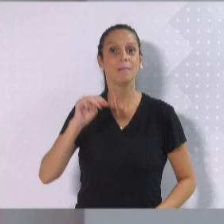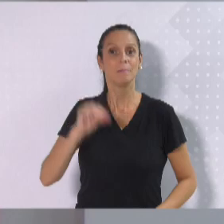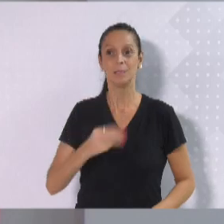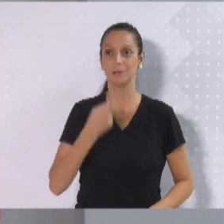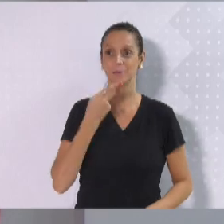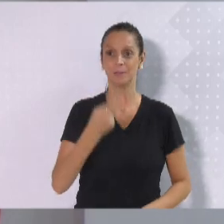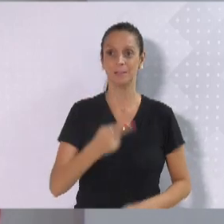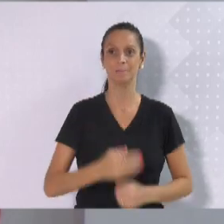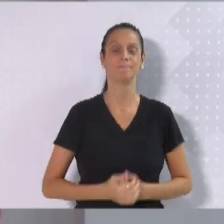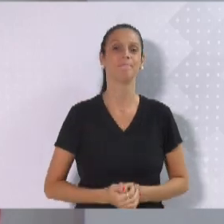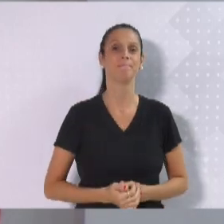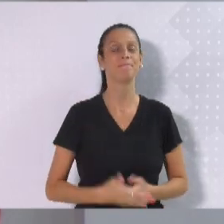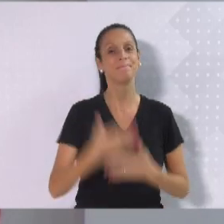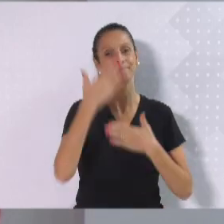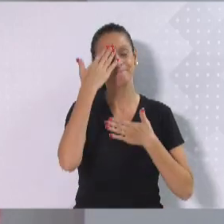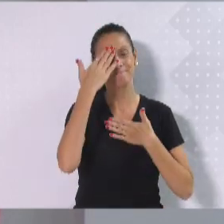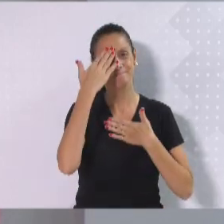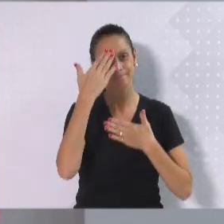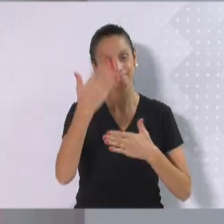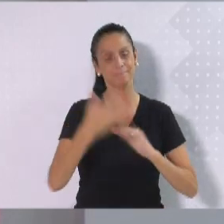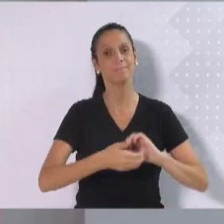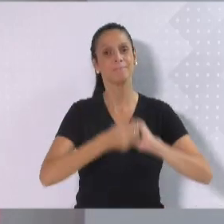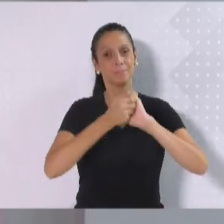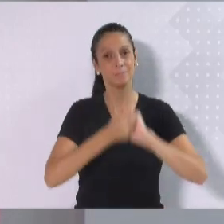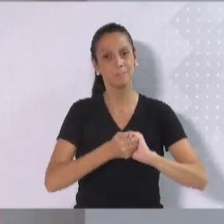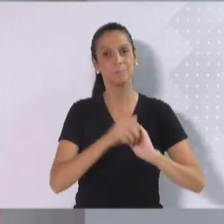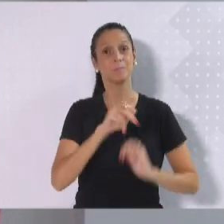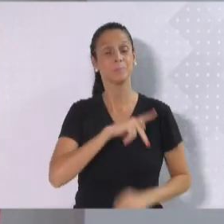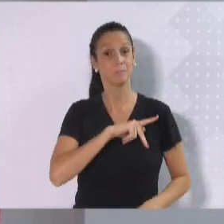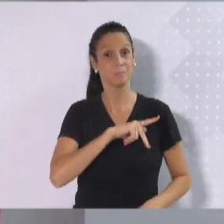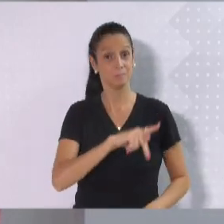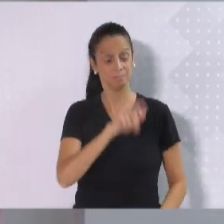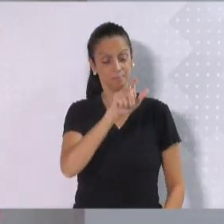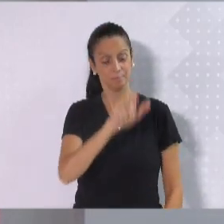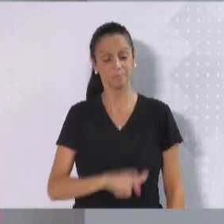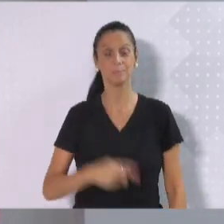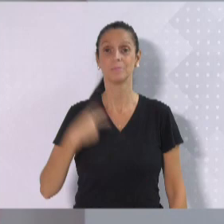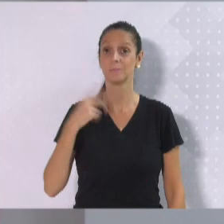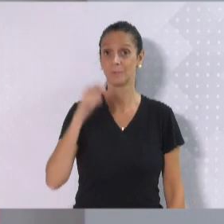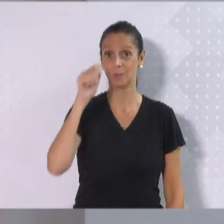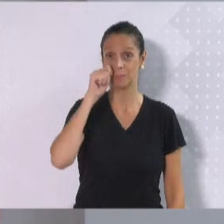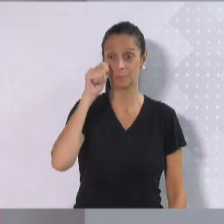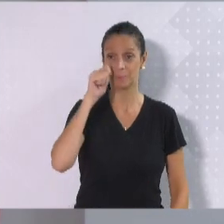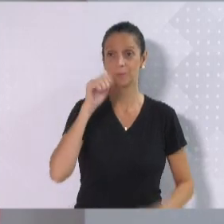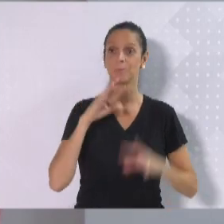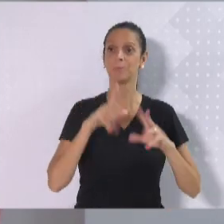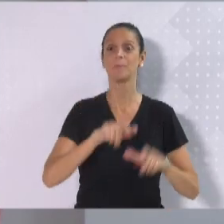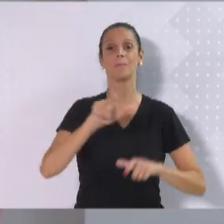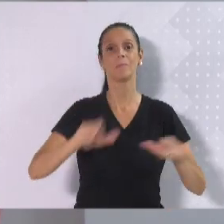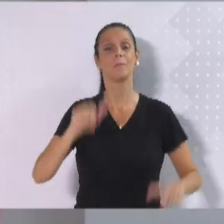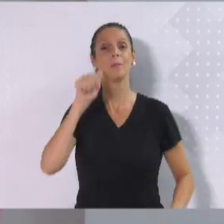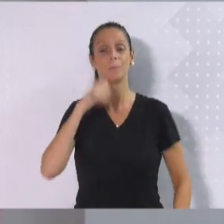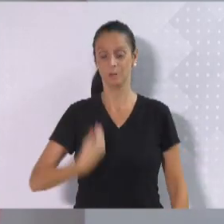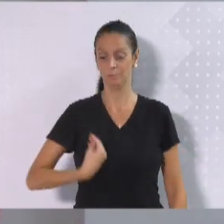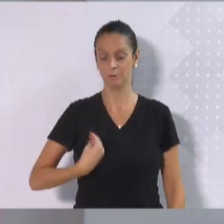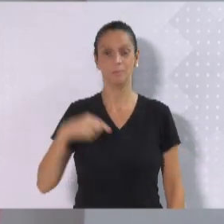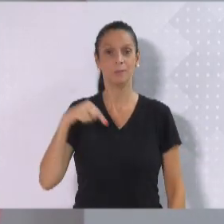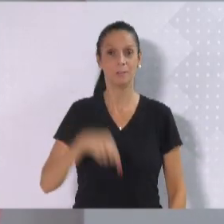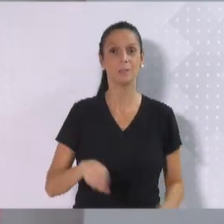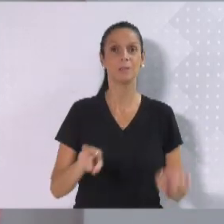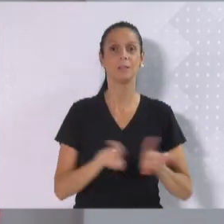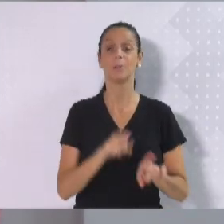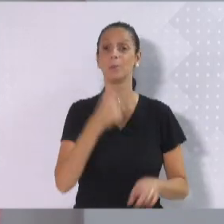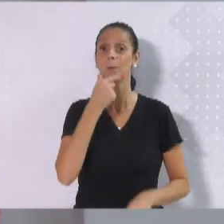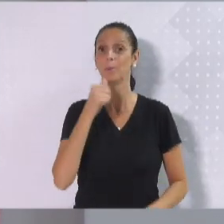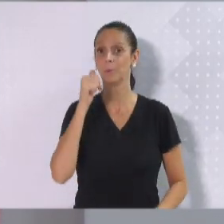Quero saudar o presidente da mesa, o senhor vereador Almir, todas as mulheres aqui presentes, senhores e senhoras.